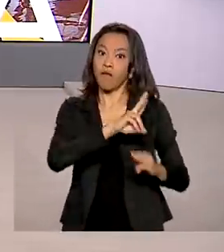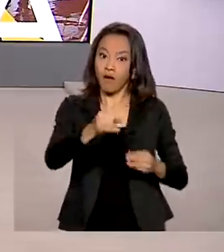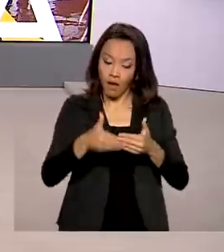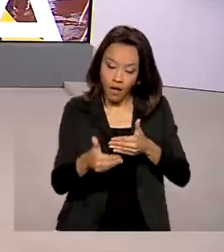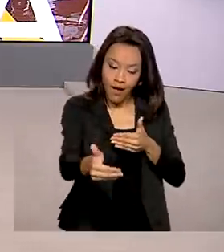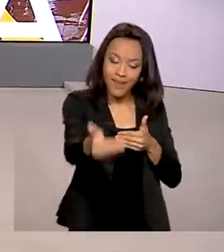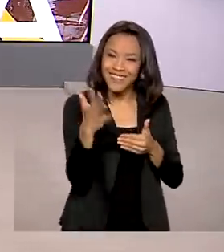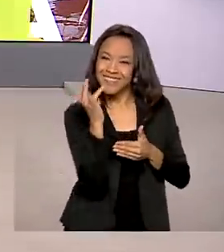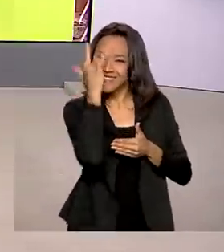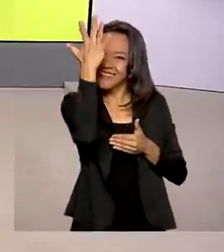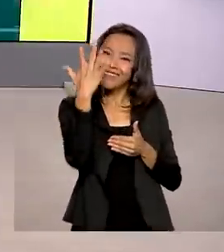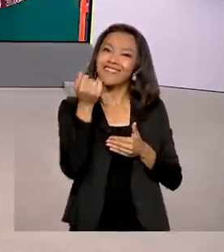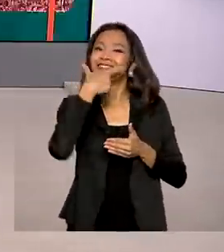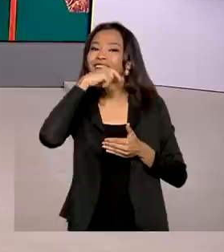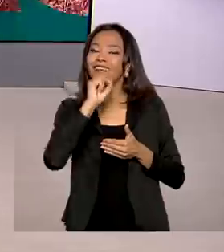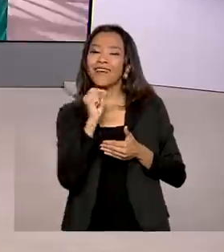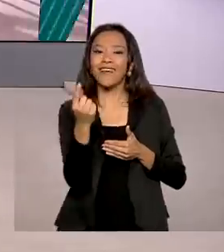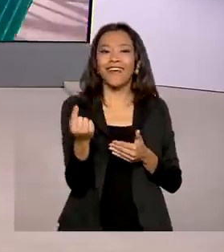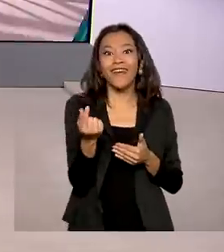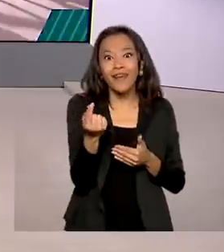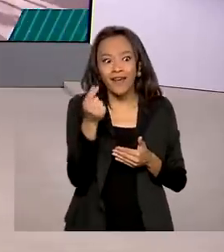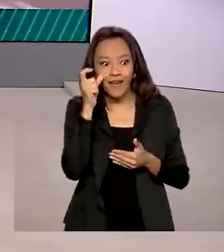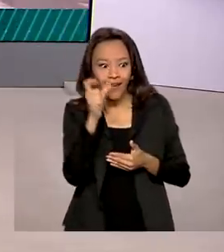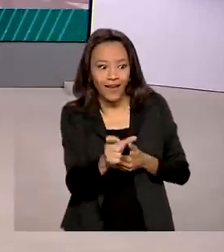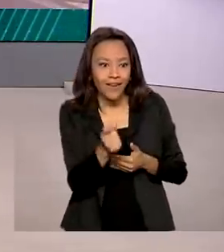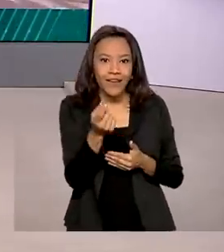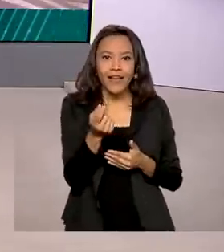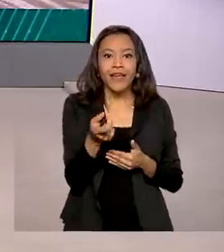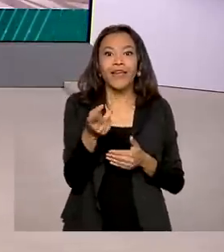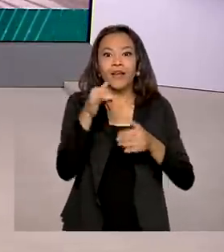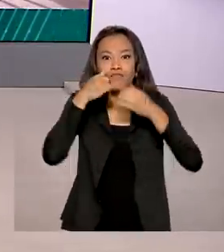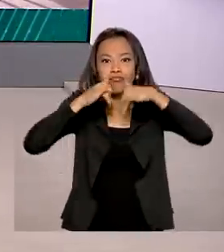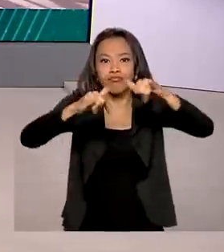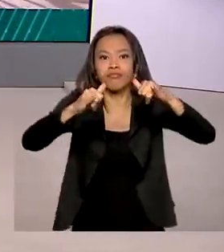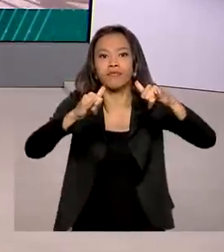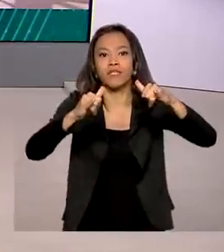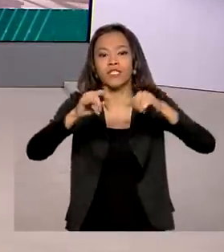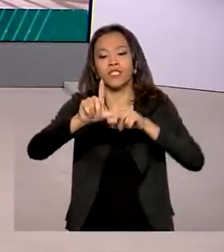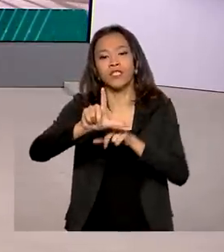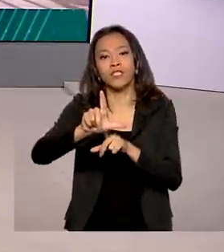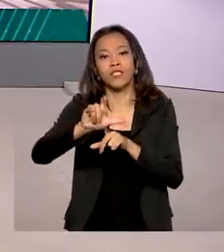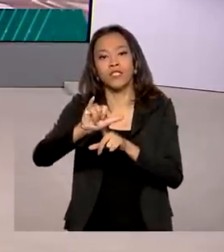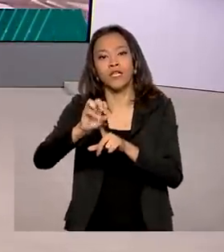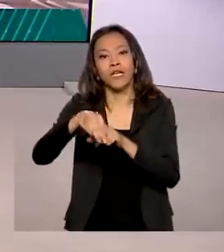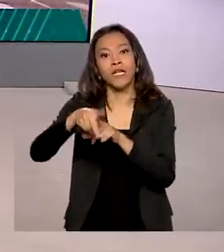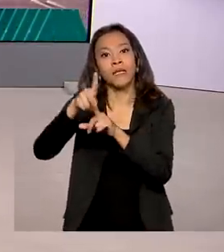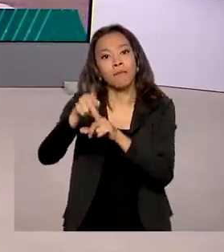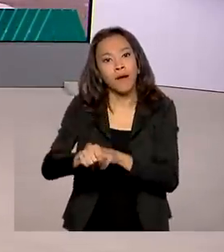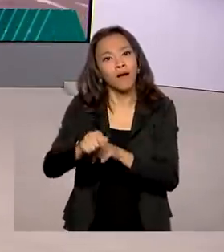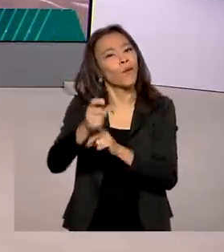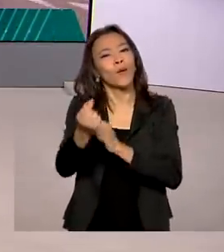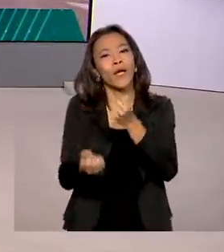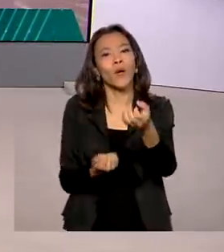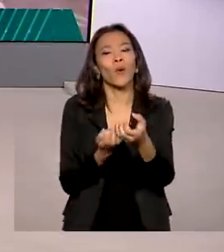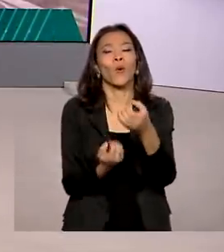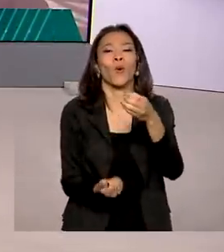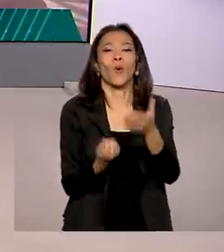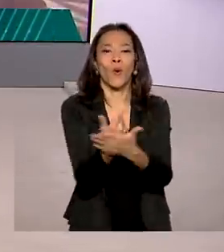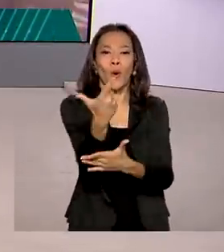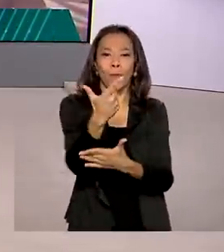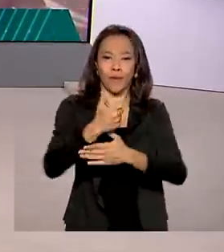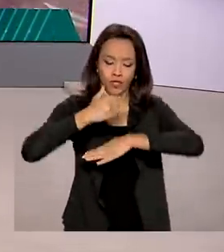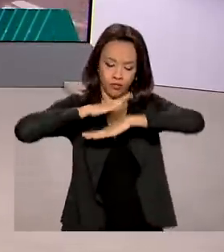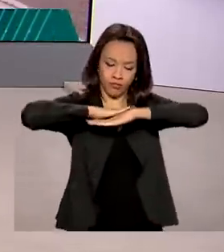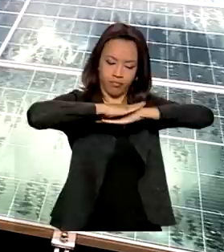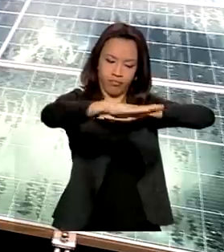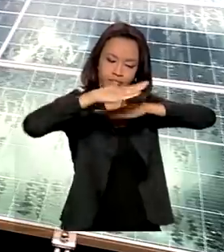a vida do brasileiro que quer investir em energia limpa. Uma nova linha de crédito vai permitir a compra de placas solares a juros